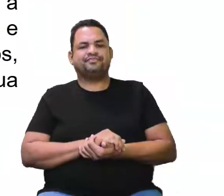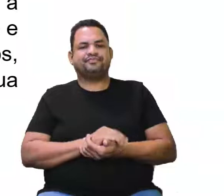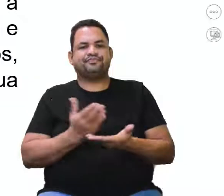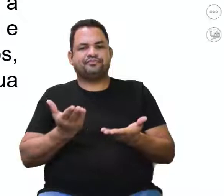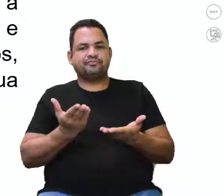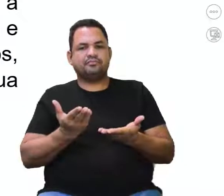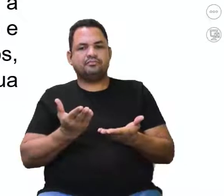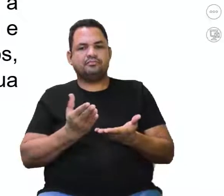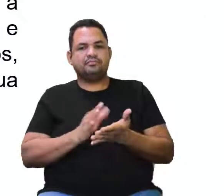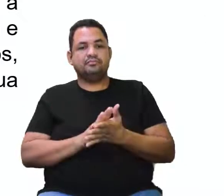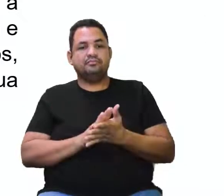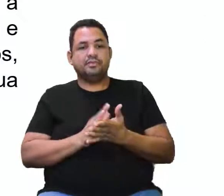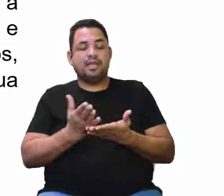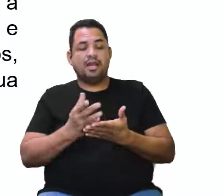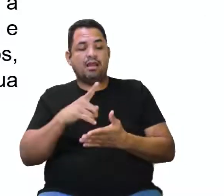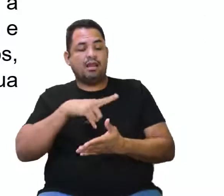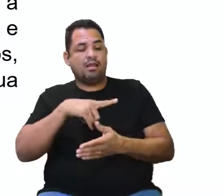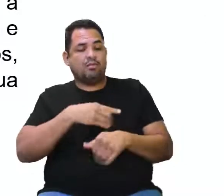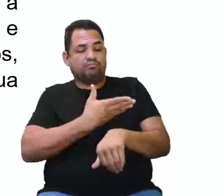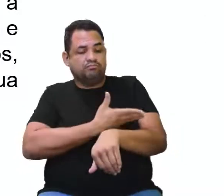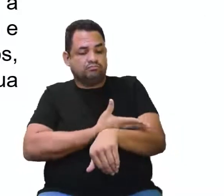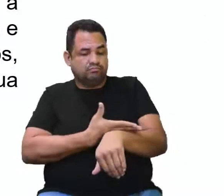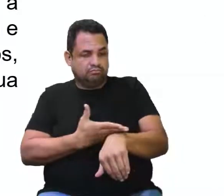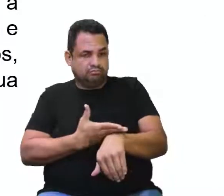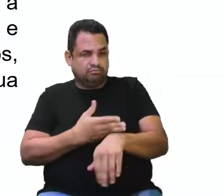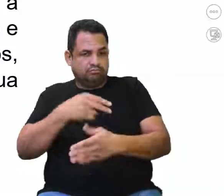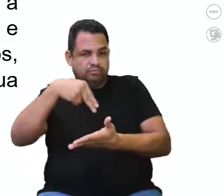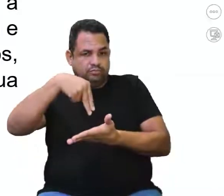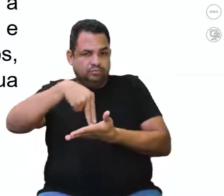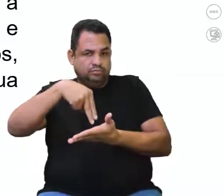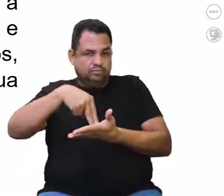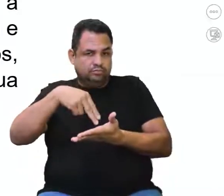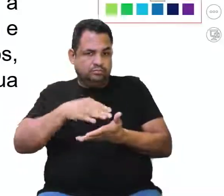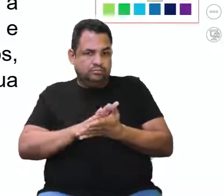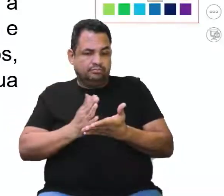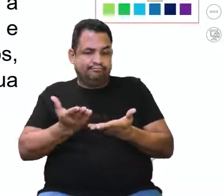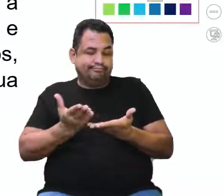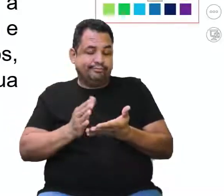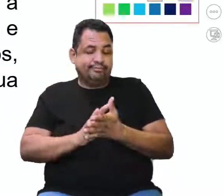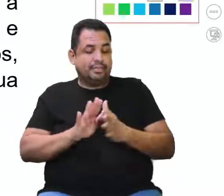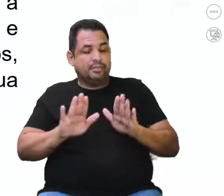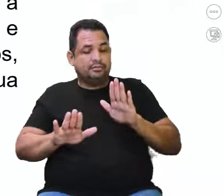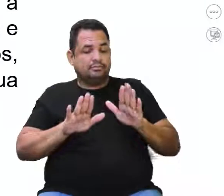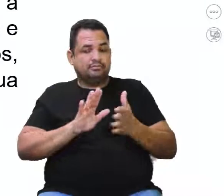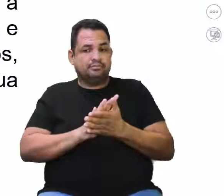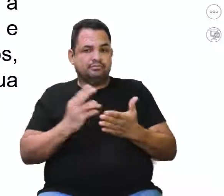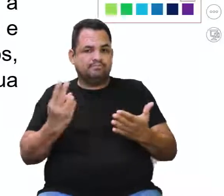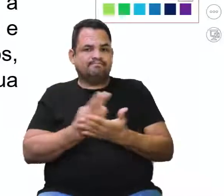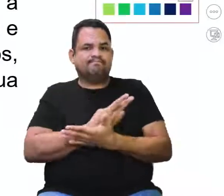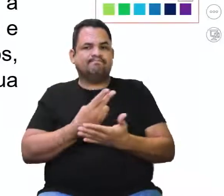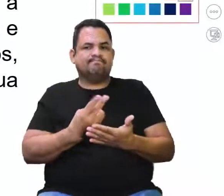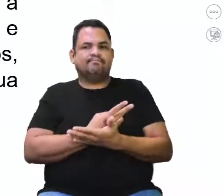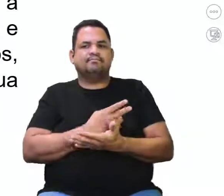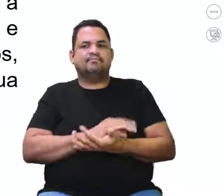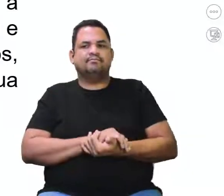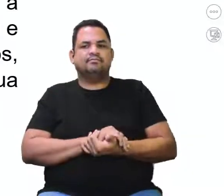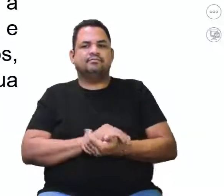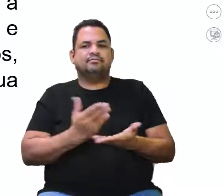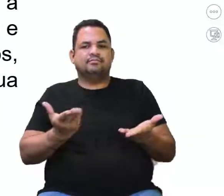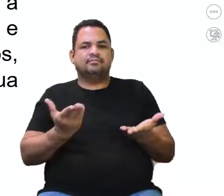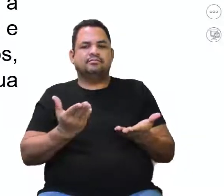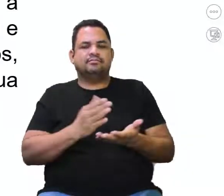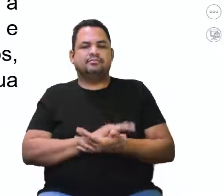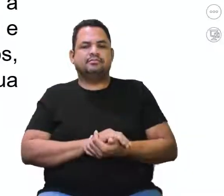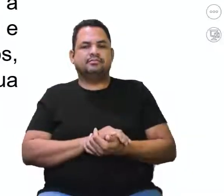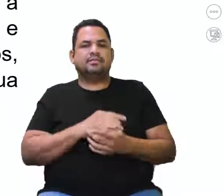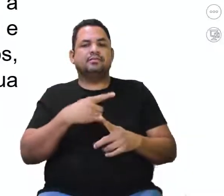Acaba por remeter os mesmos hábitos posturais. Muitas vezes, eles são incorretos, tá? Em face